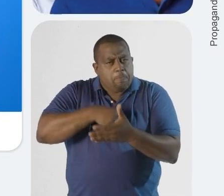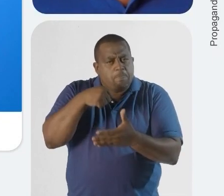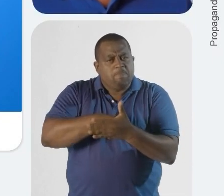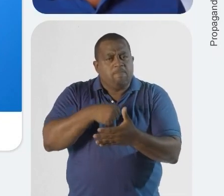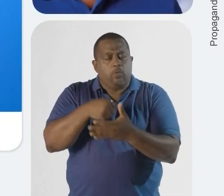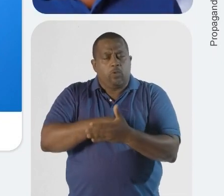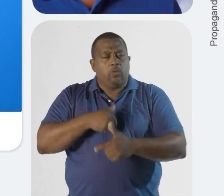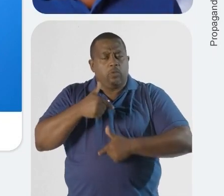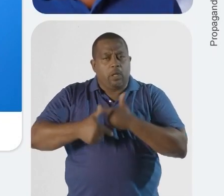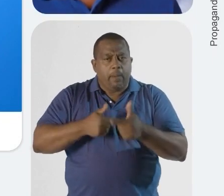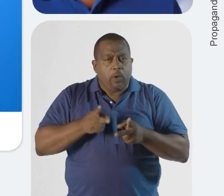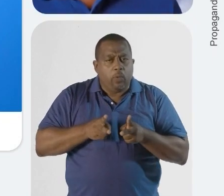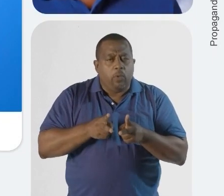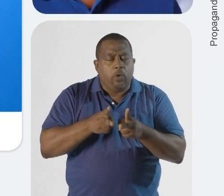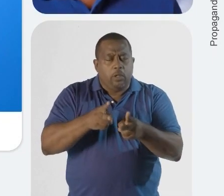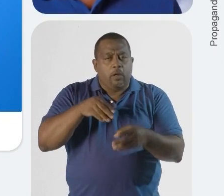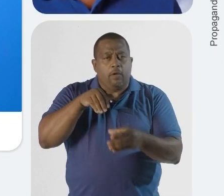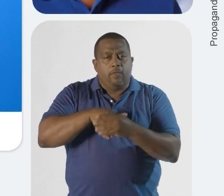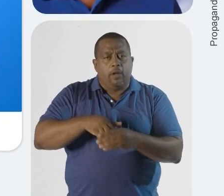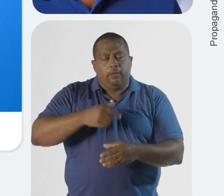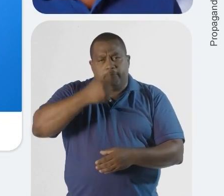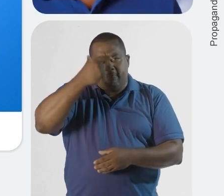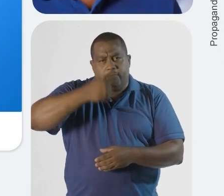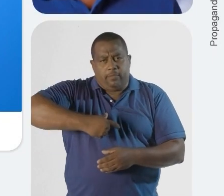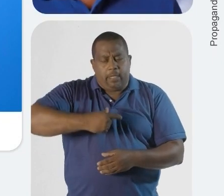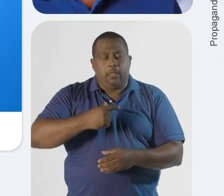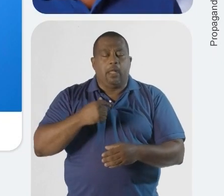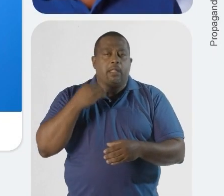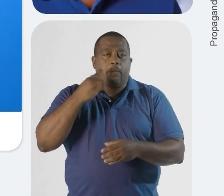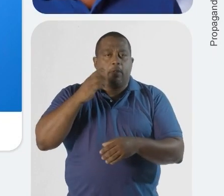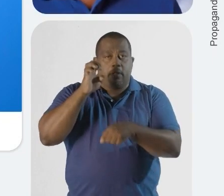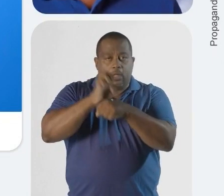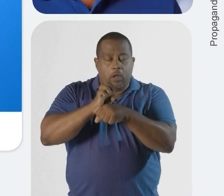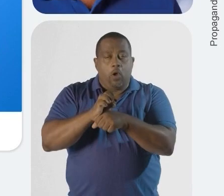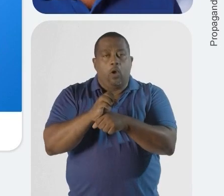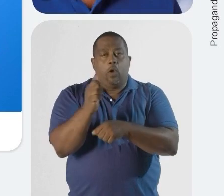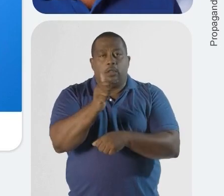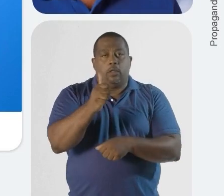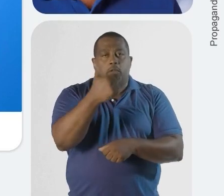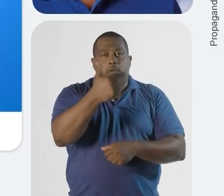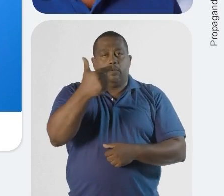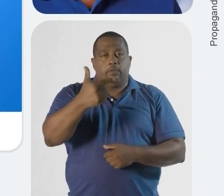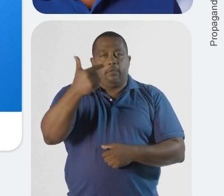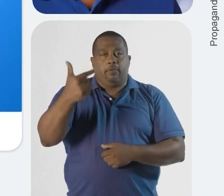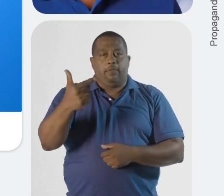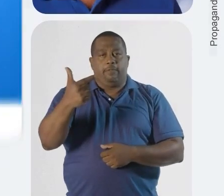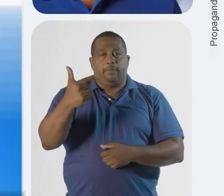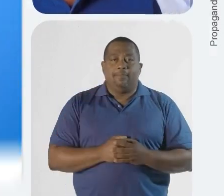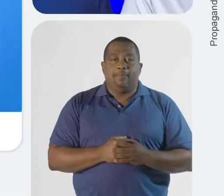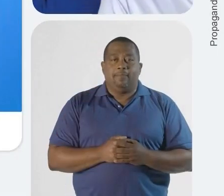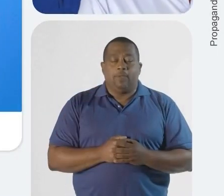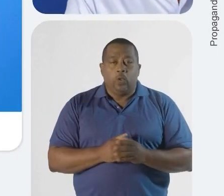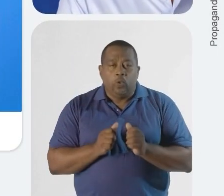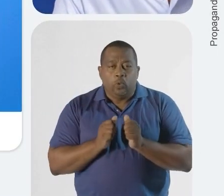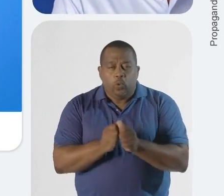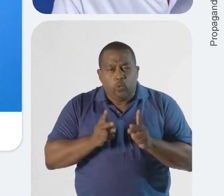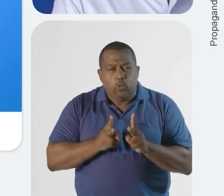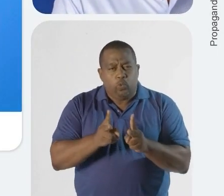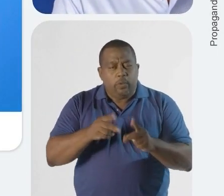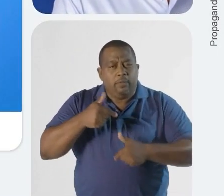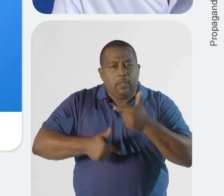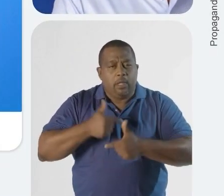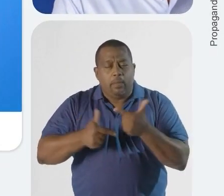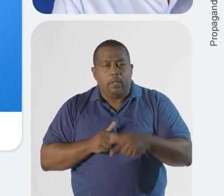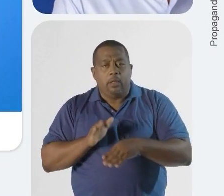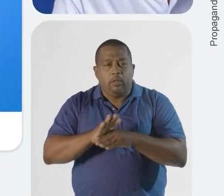luta para o trabalho continuar. Vote Eduardo Salles, deputado estadual 11222. Juntos continuaremos